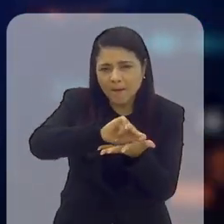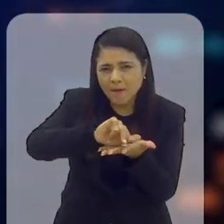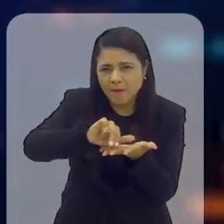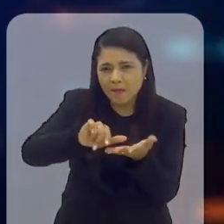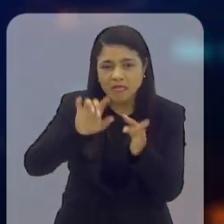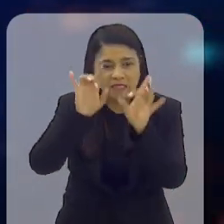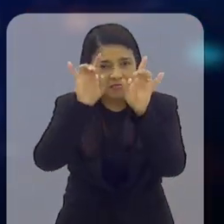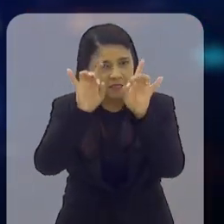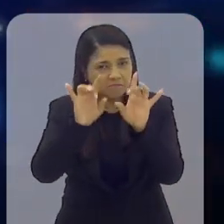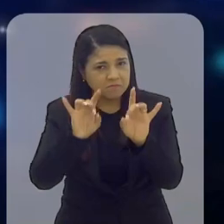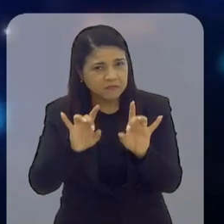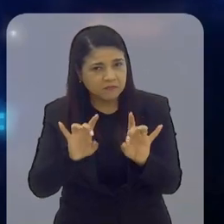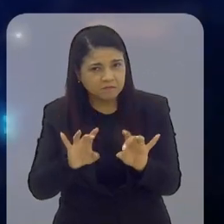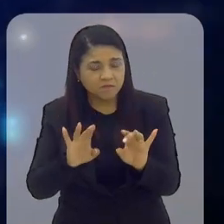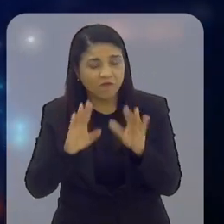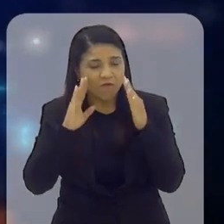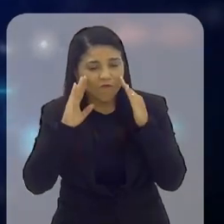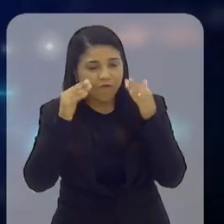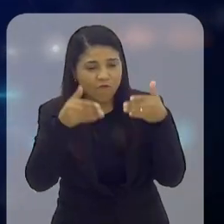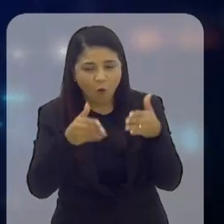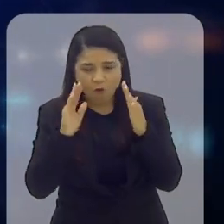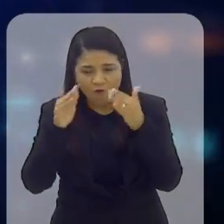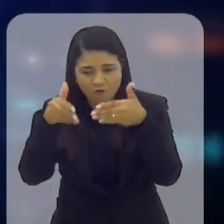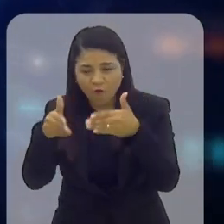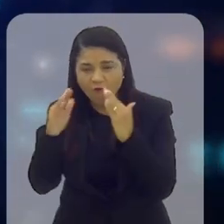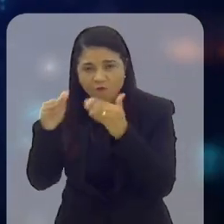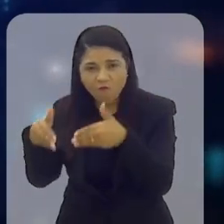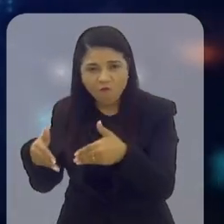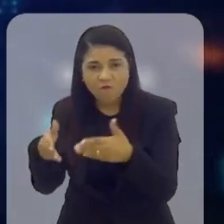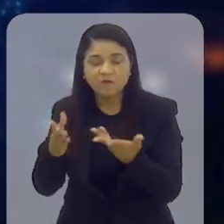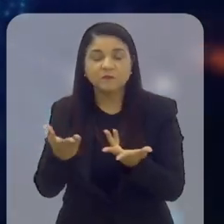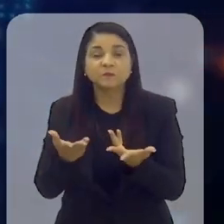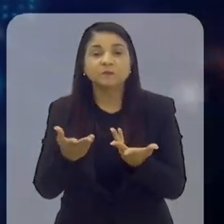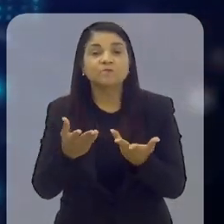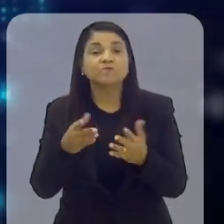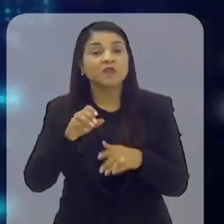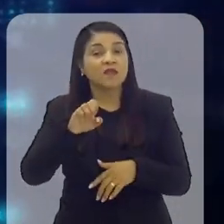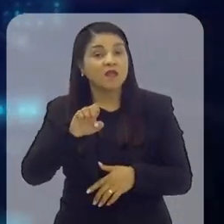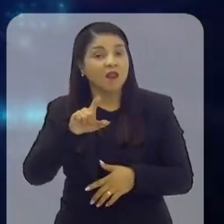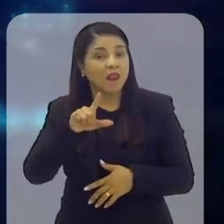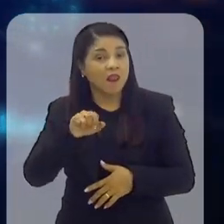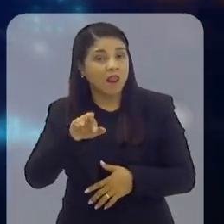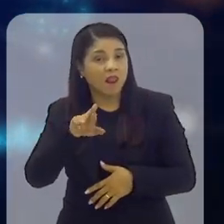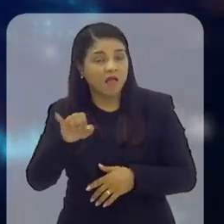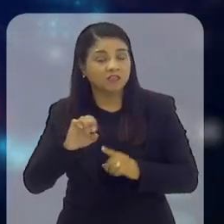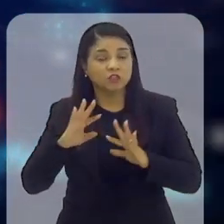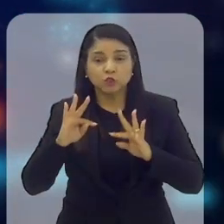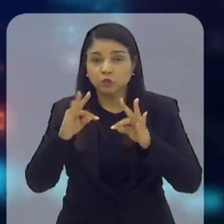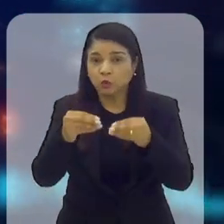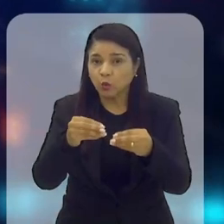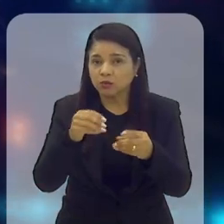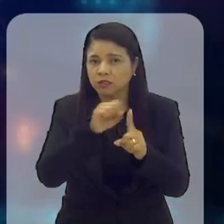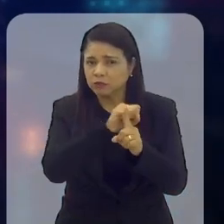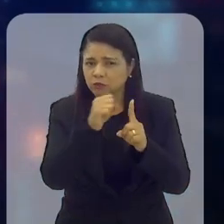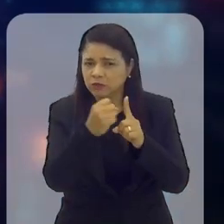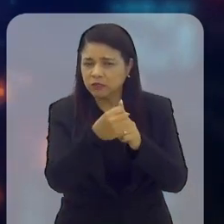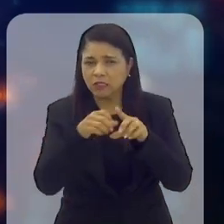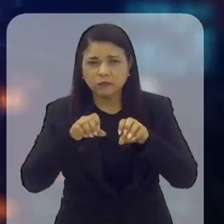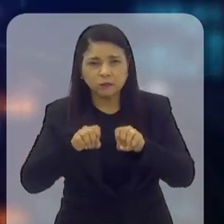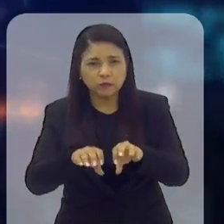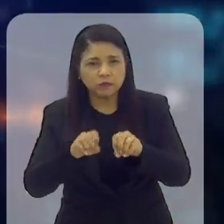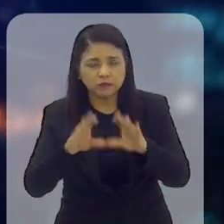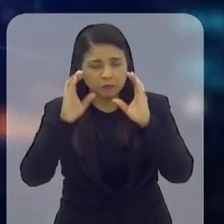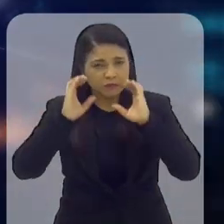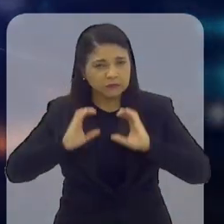com cursos de especialização. E a ALERJ também, ela é voltada para toda a